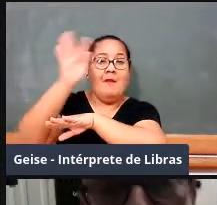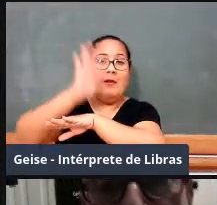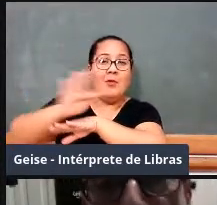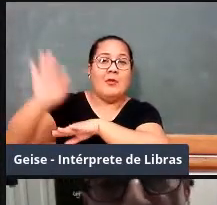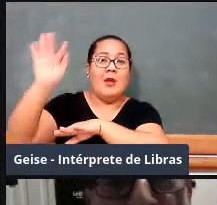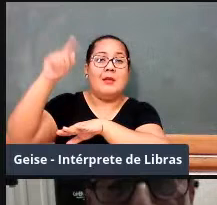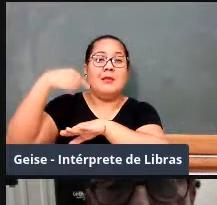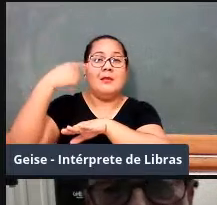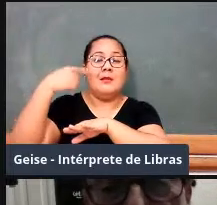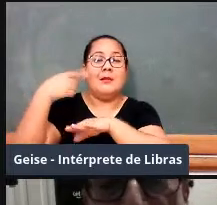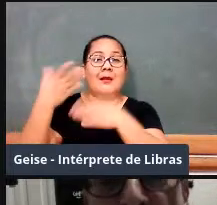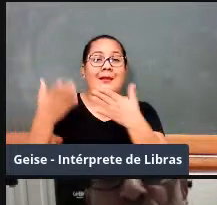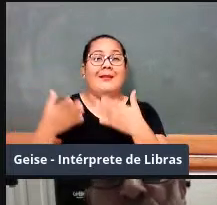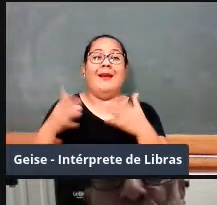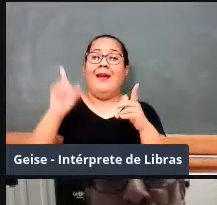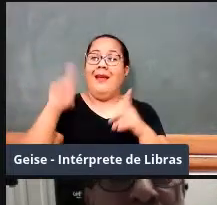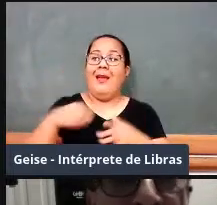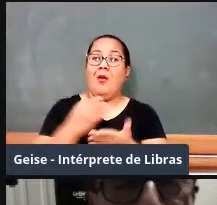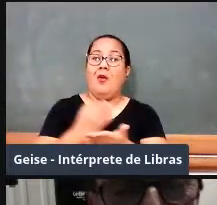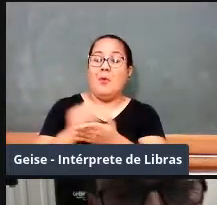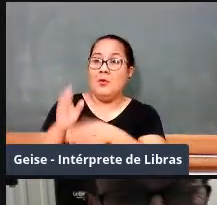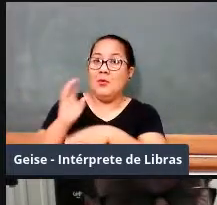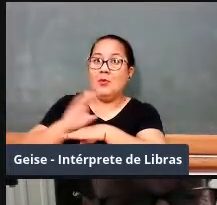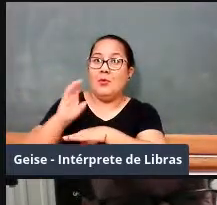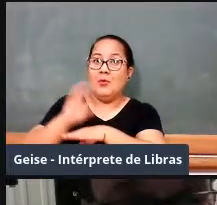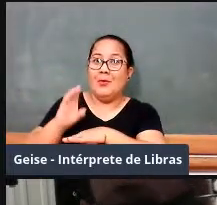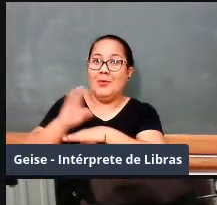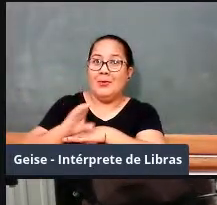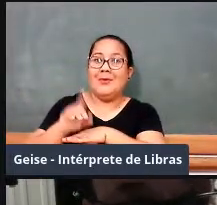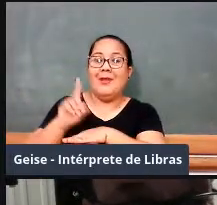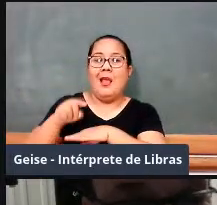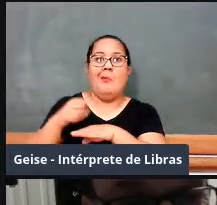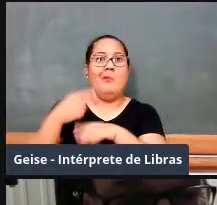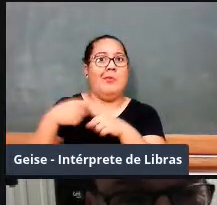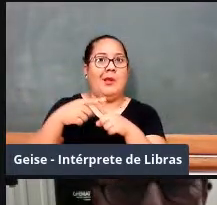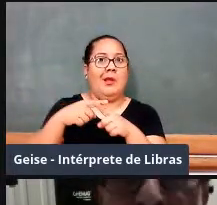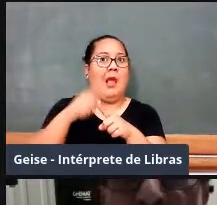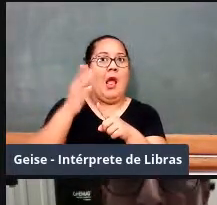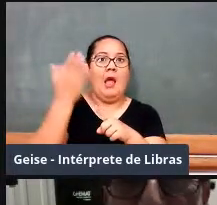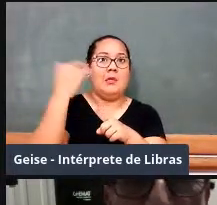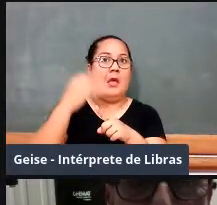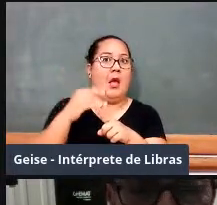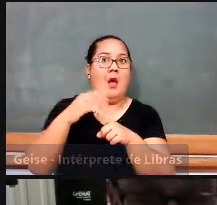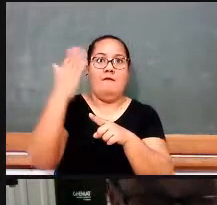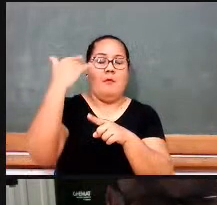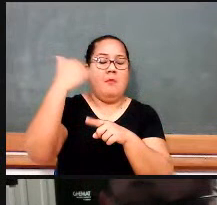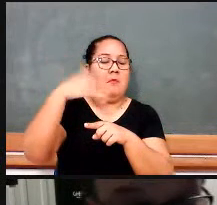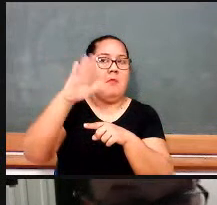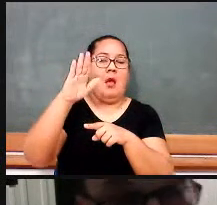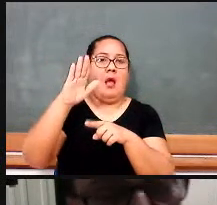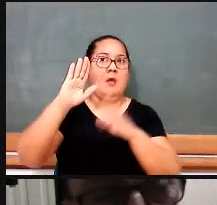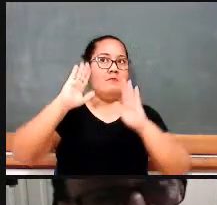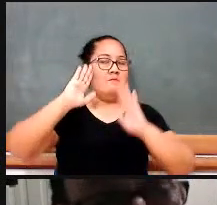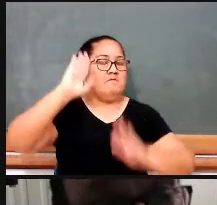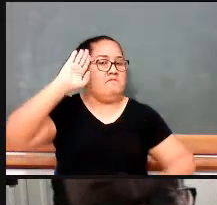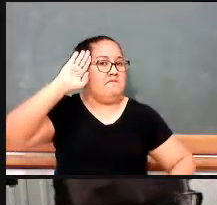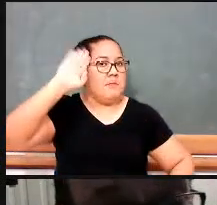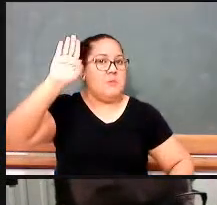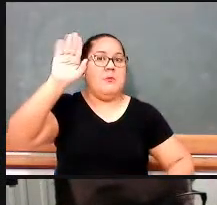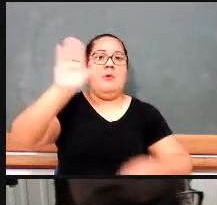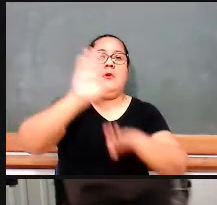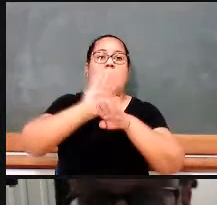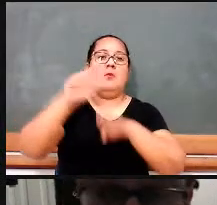Direito, que era, como eu disse, o curso durante o século XIX, quase todo. Um dos primeiros